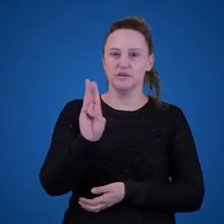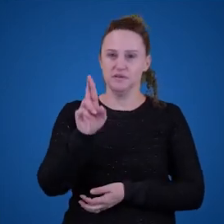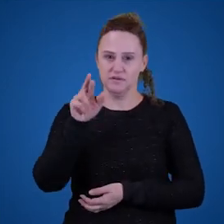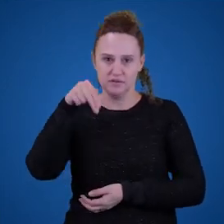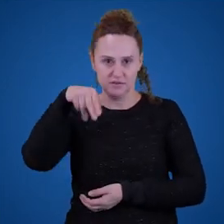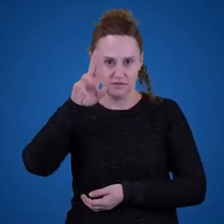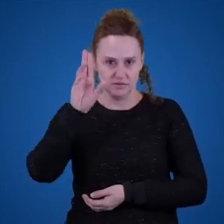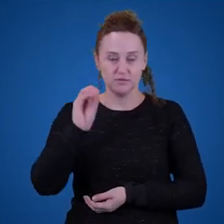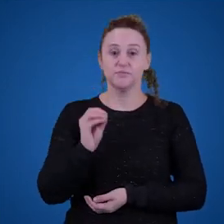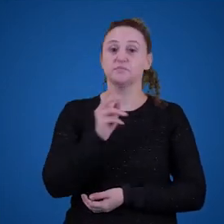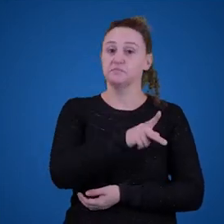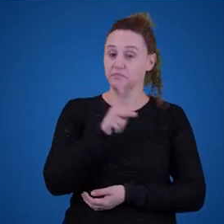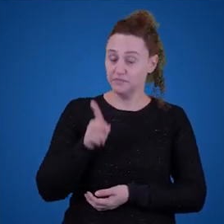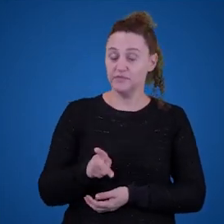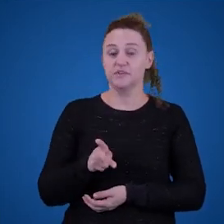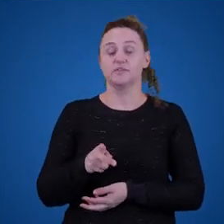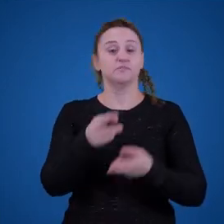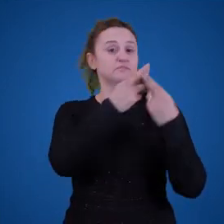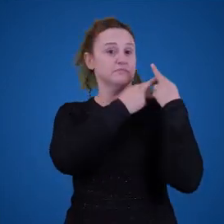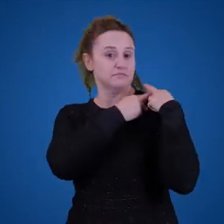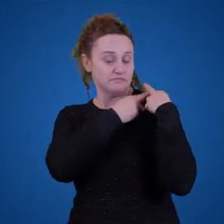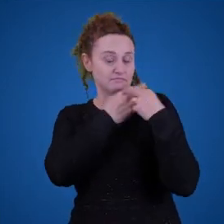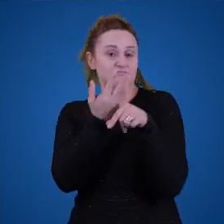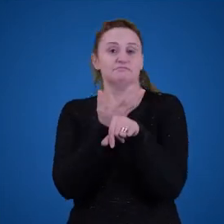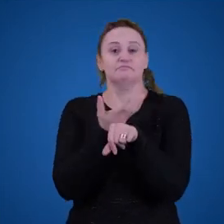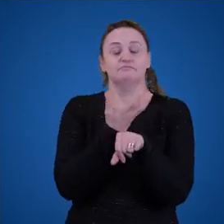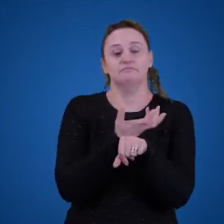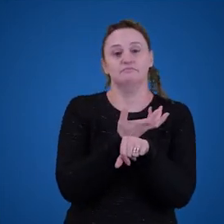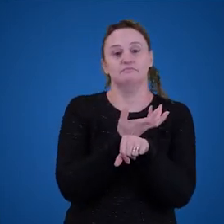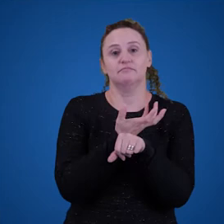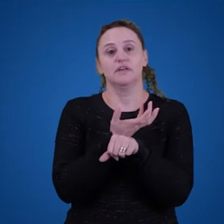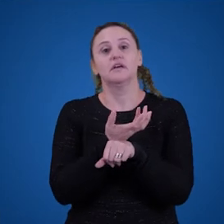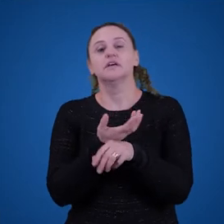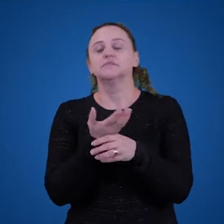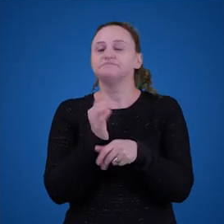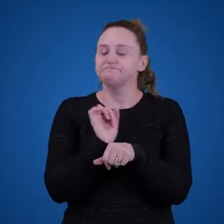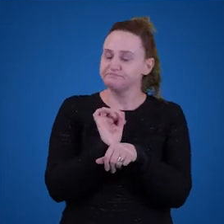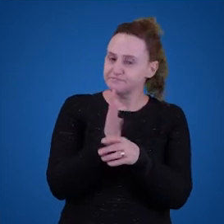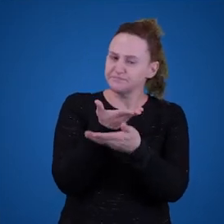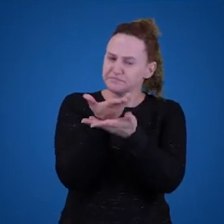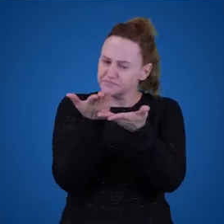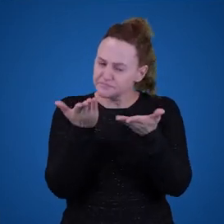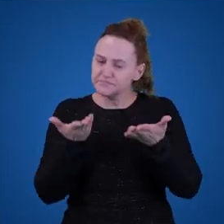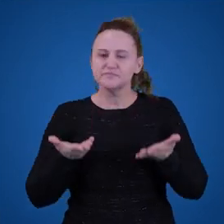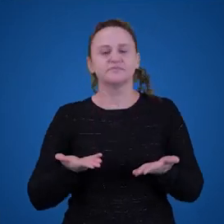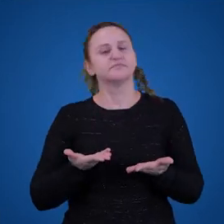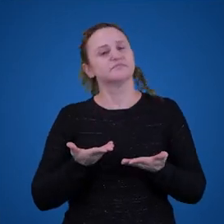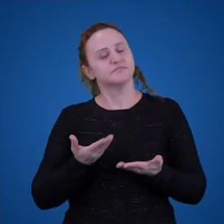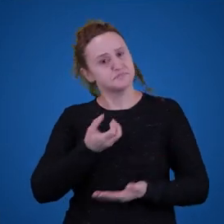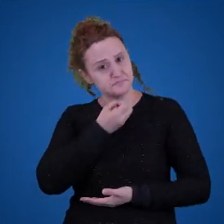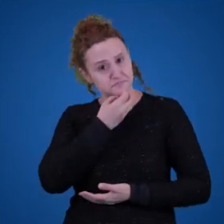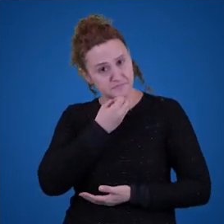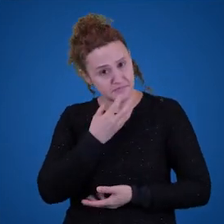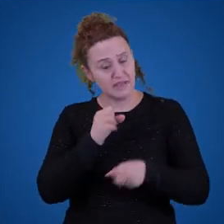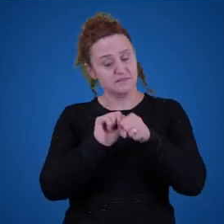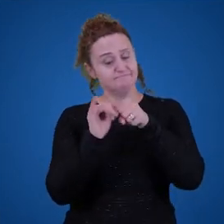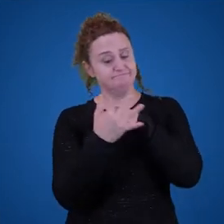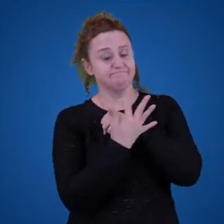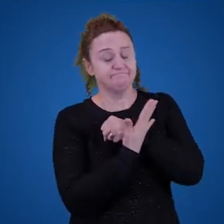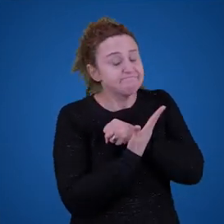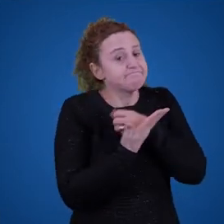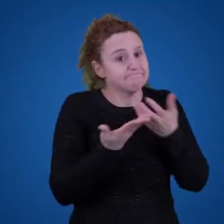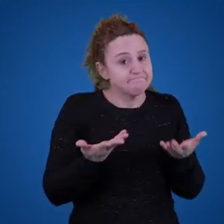e eu sou professor responsável por esta disciplina. Eu espero que todos estejam bem, em meio à pandemia,